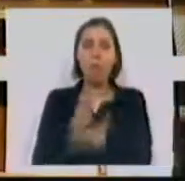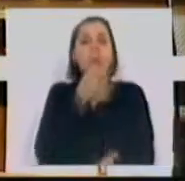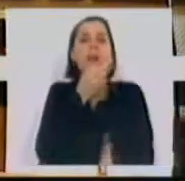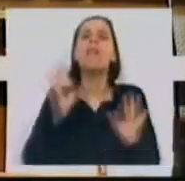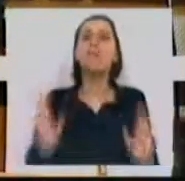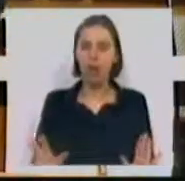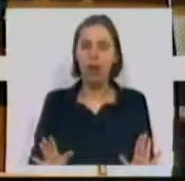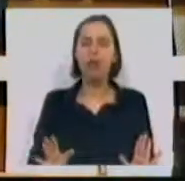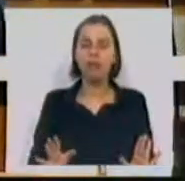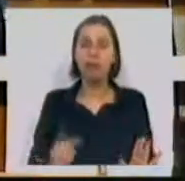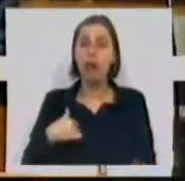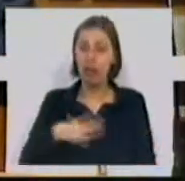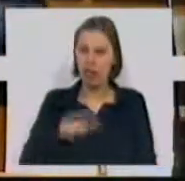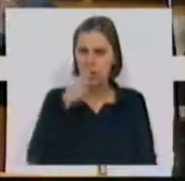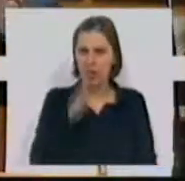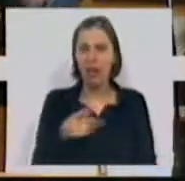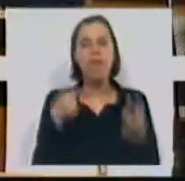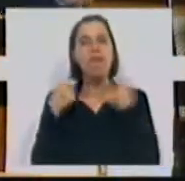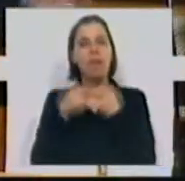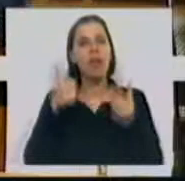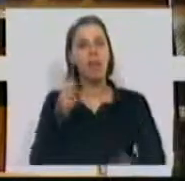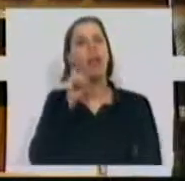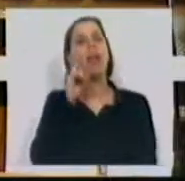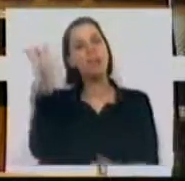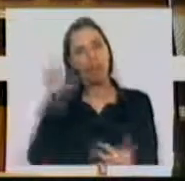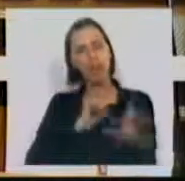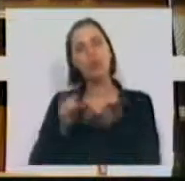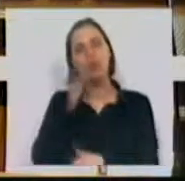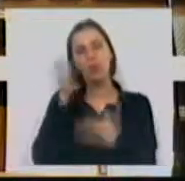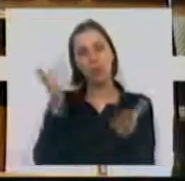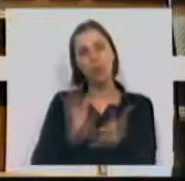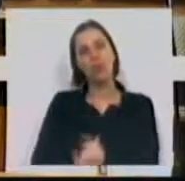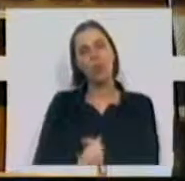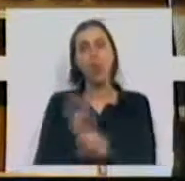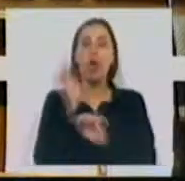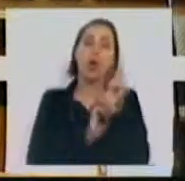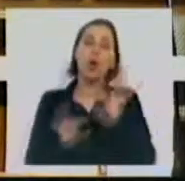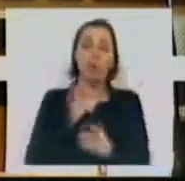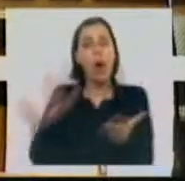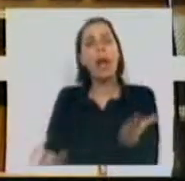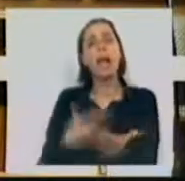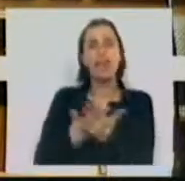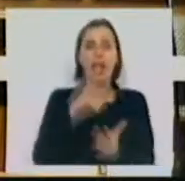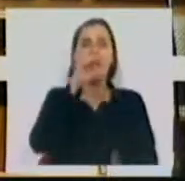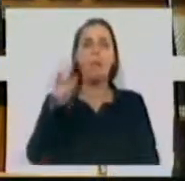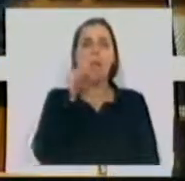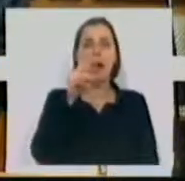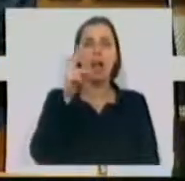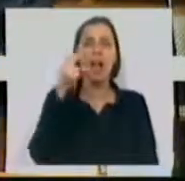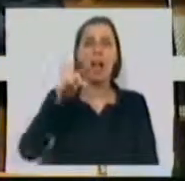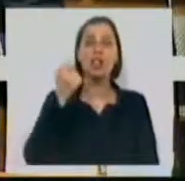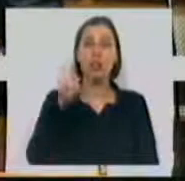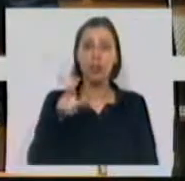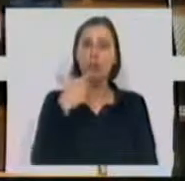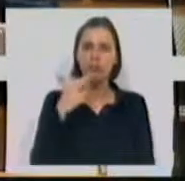falar. E também quero lhe dizer, fica bem a defesa do deputado europeu, enfim, candidato Paulo Rangel.